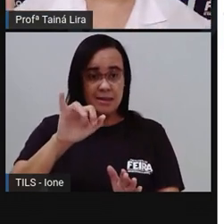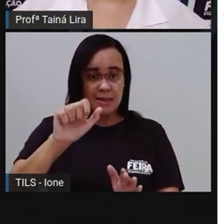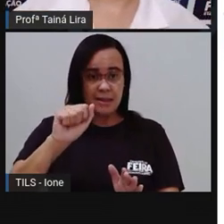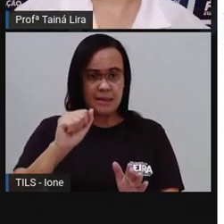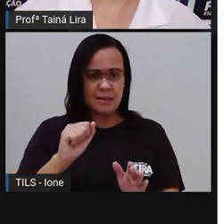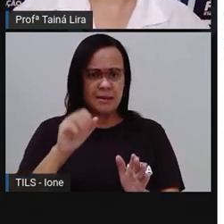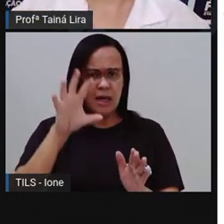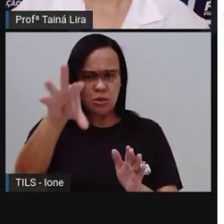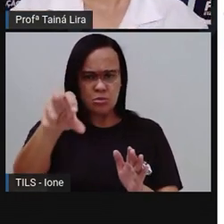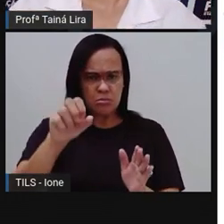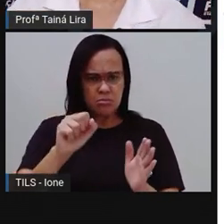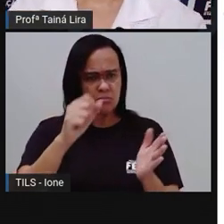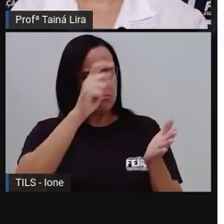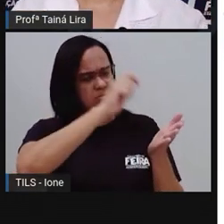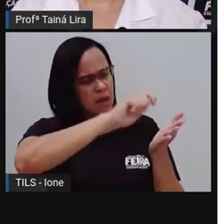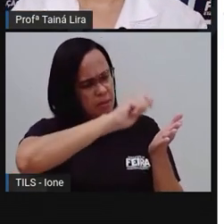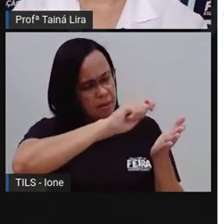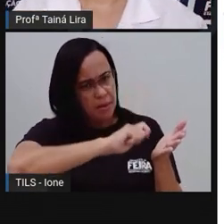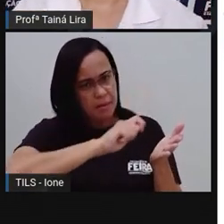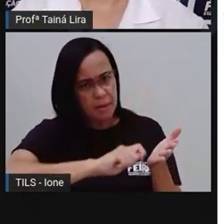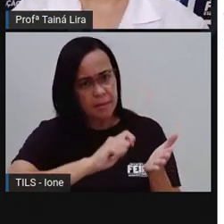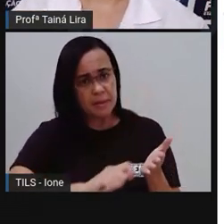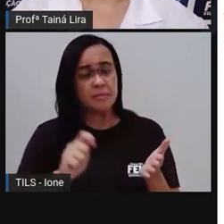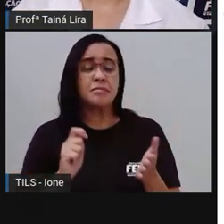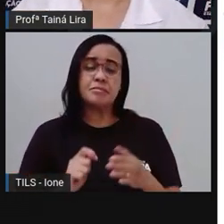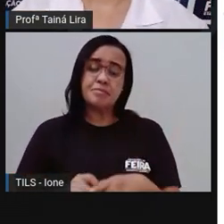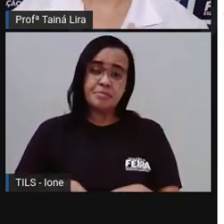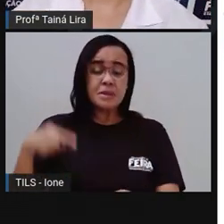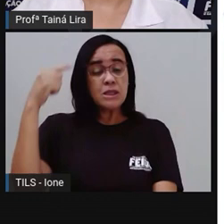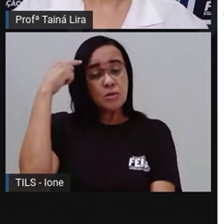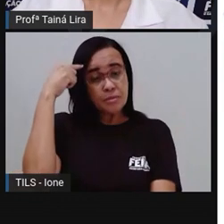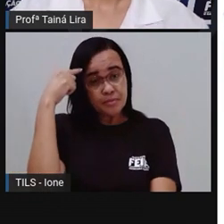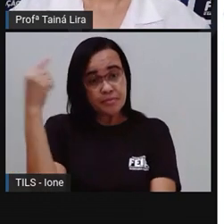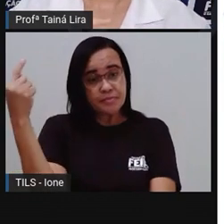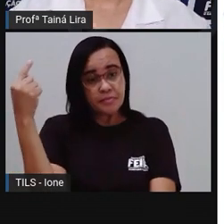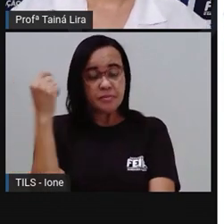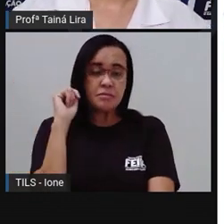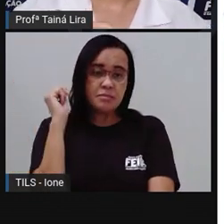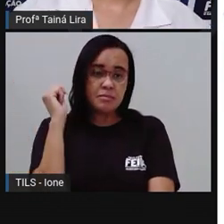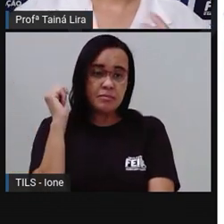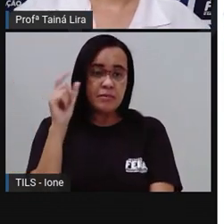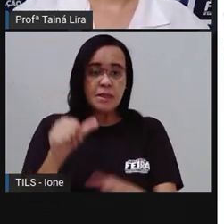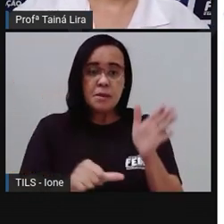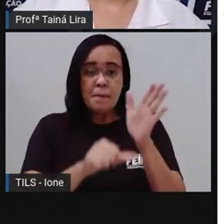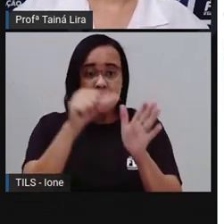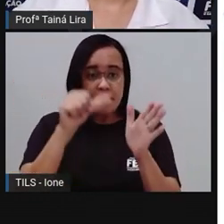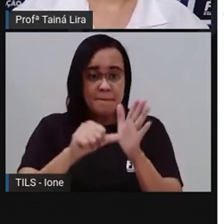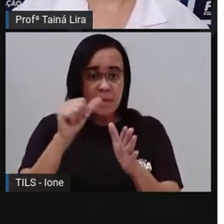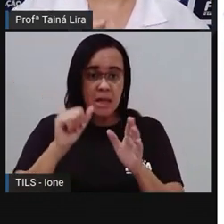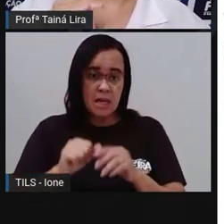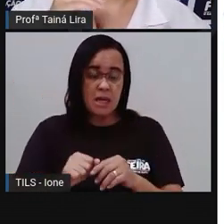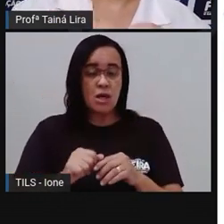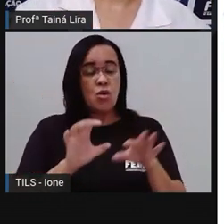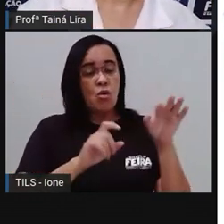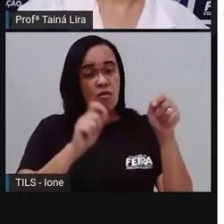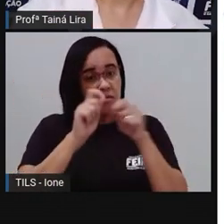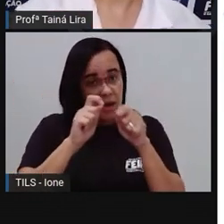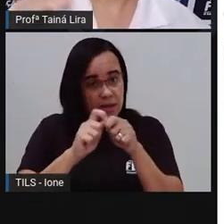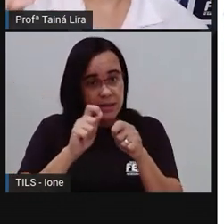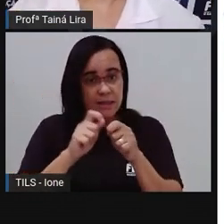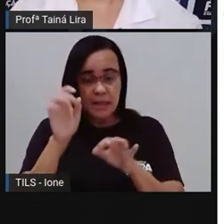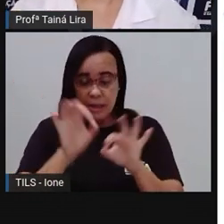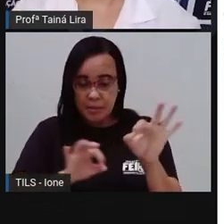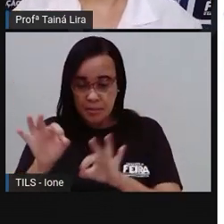no meu modo de fazer, e eu tenho escrito ali, ó, que primeiro é para eu fazer a massa e depois colocar na